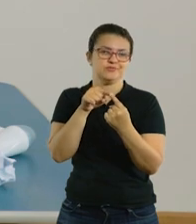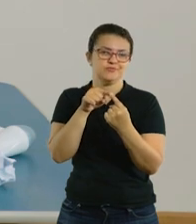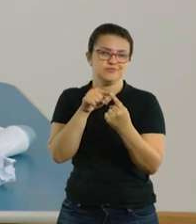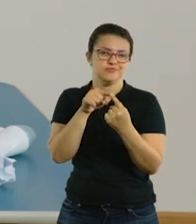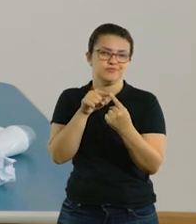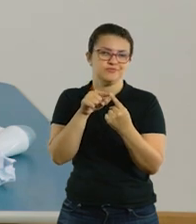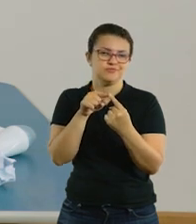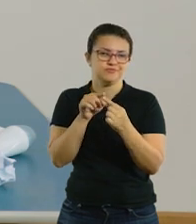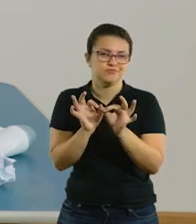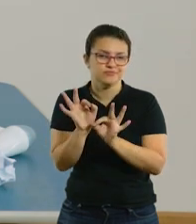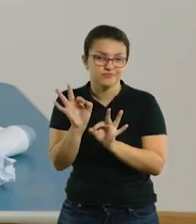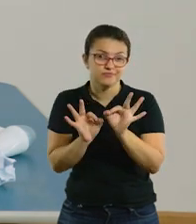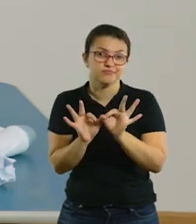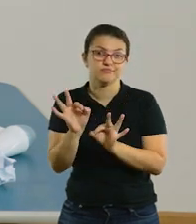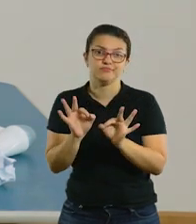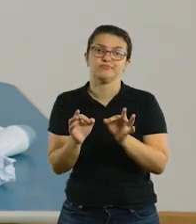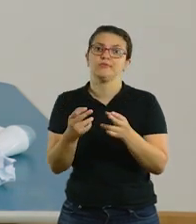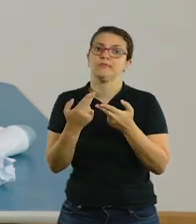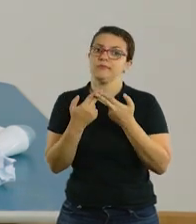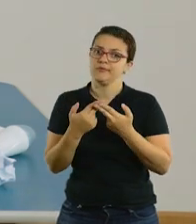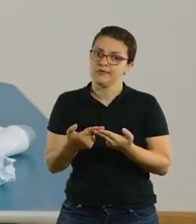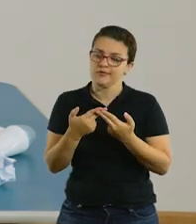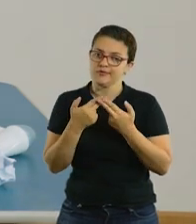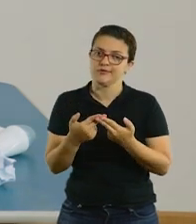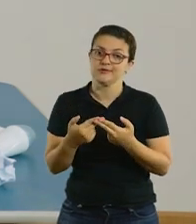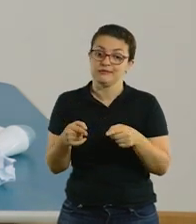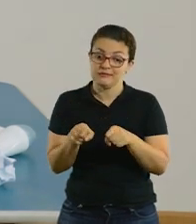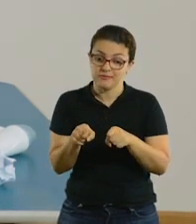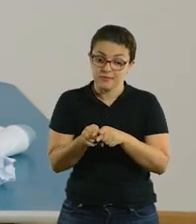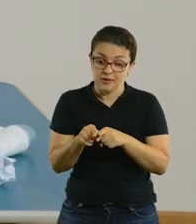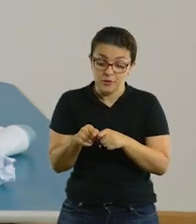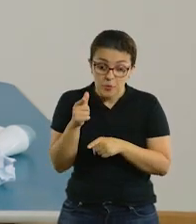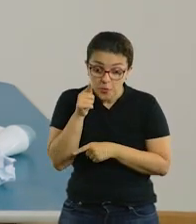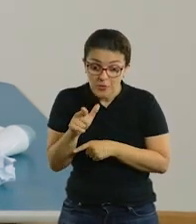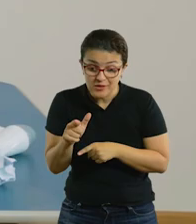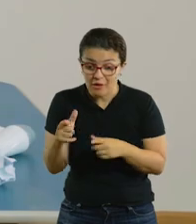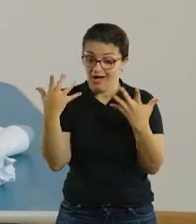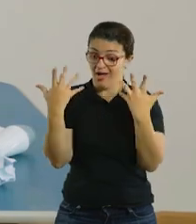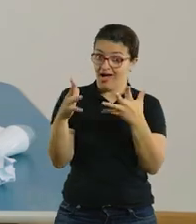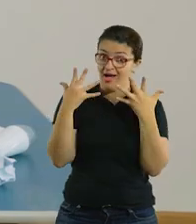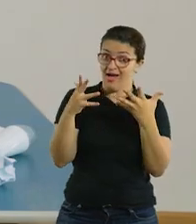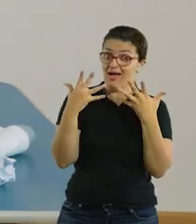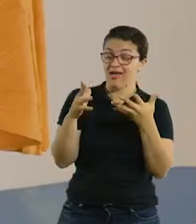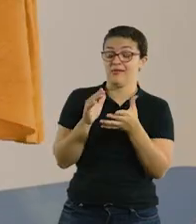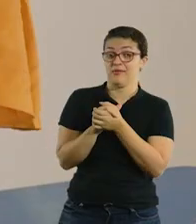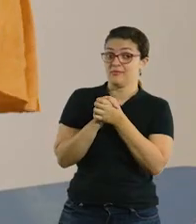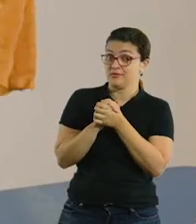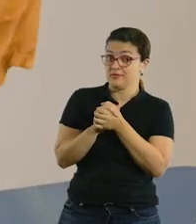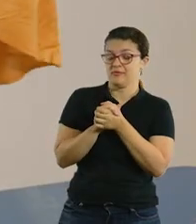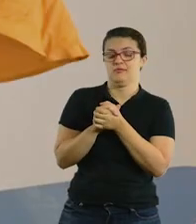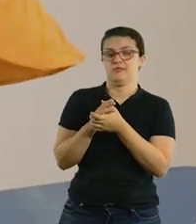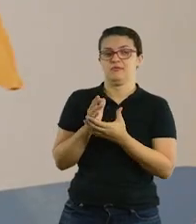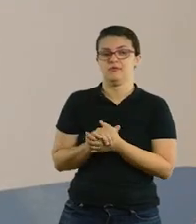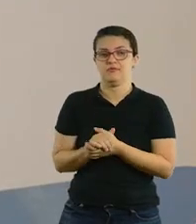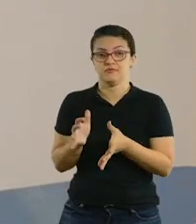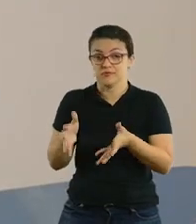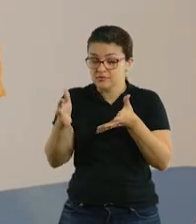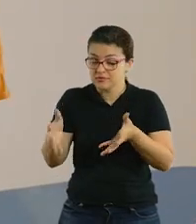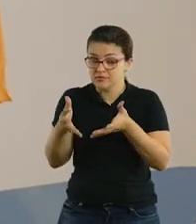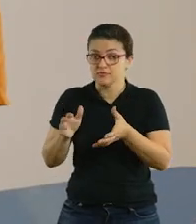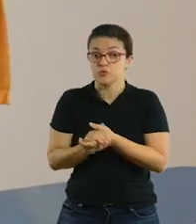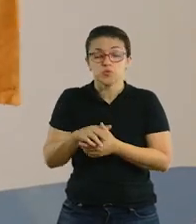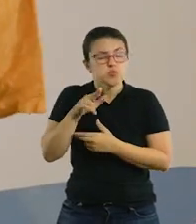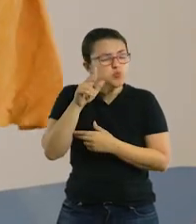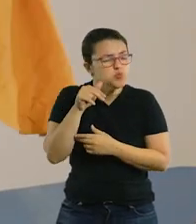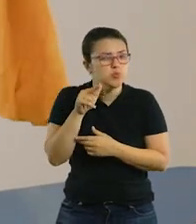a gente planejou. É preciso paciência e é preciso que você comemore a cada conquista da criança. É importante também que